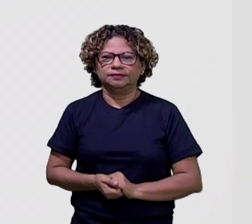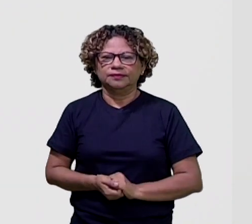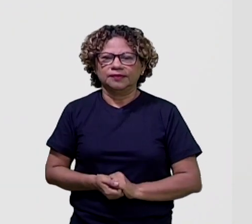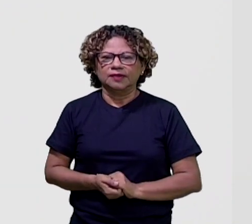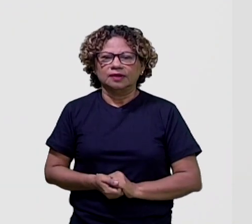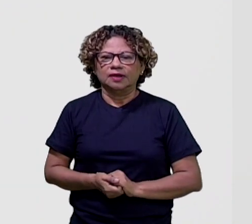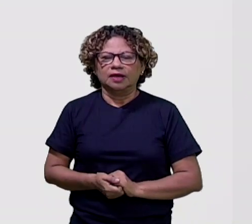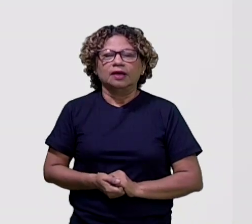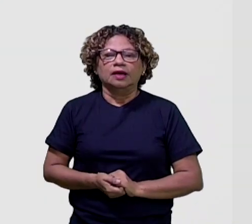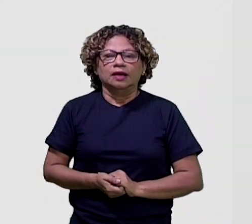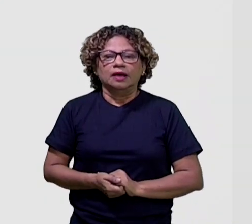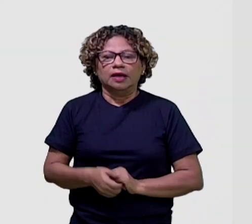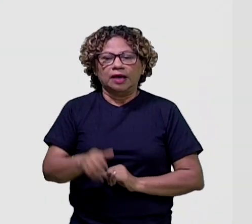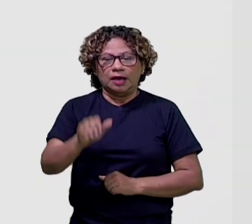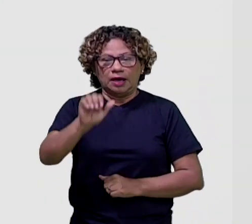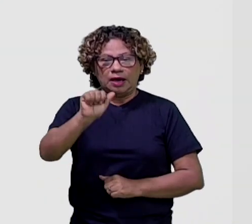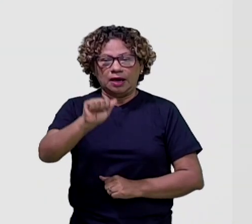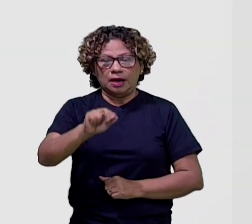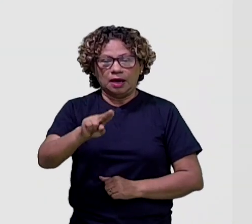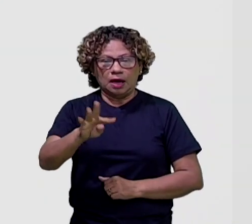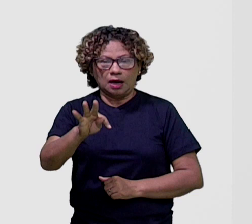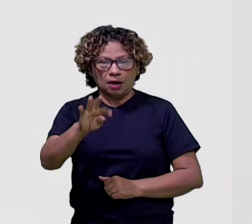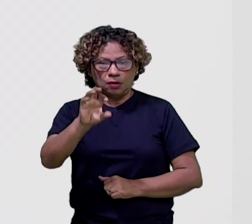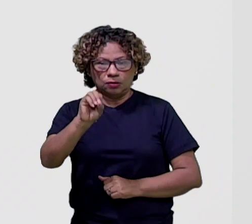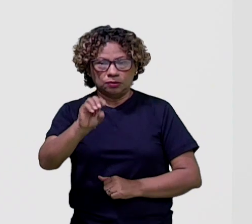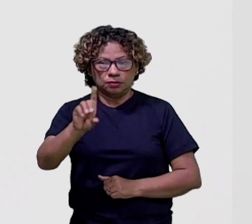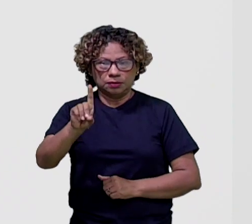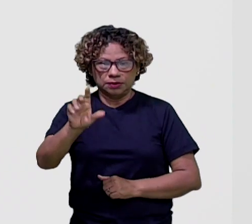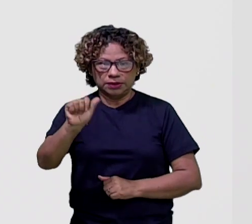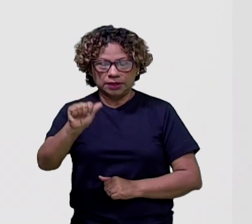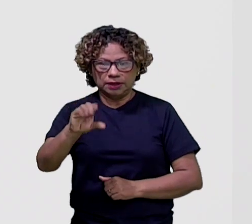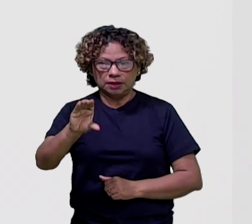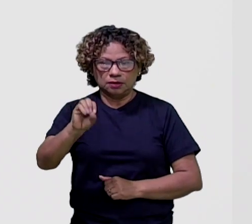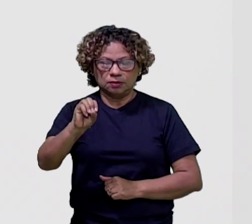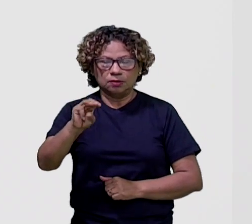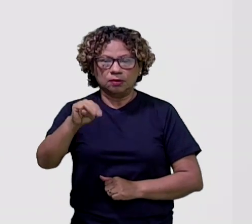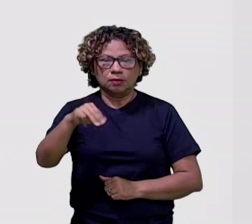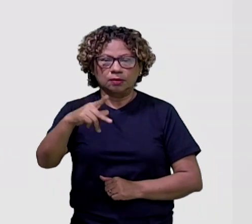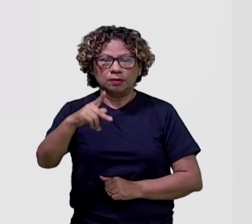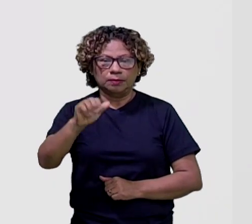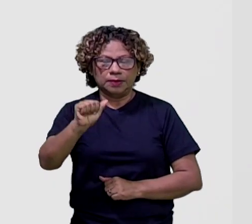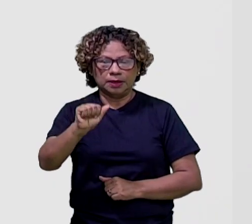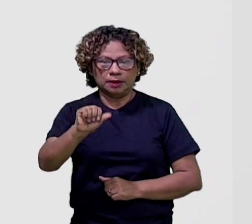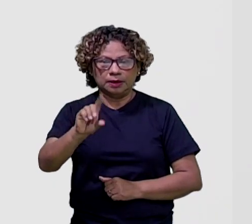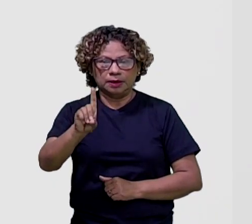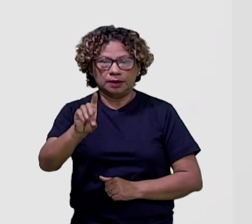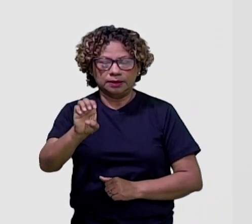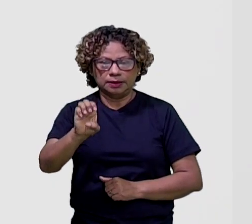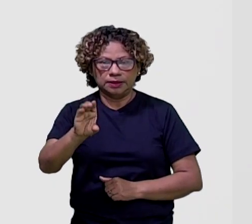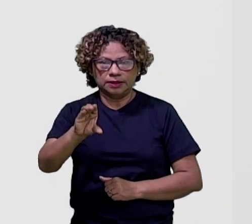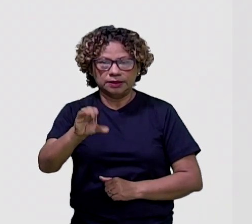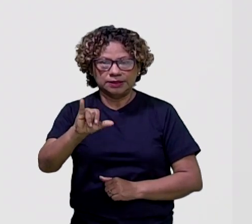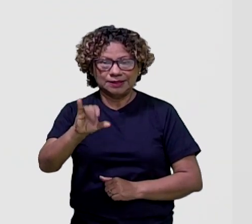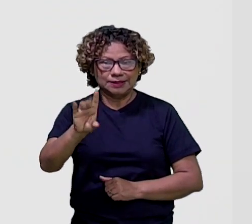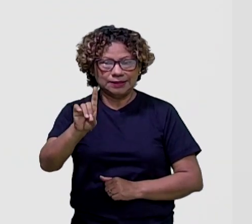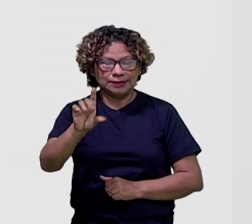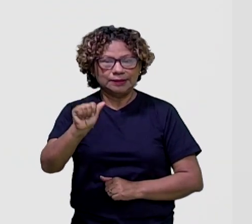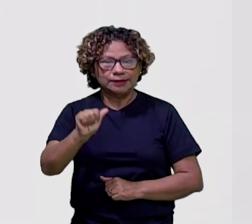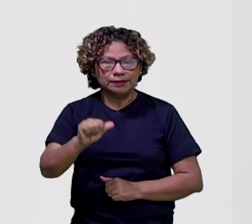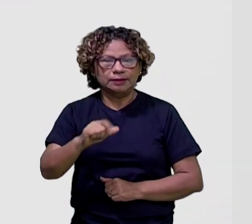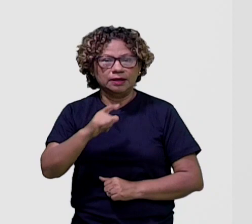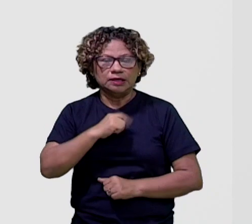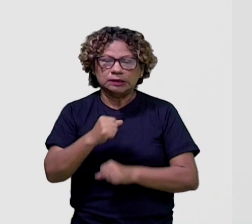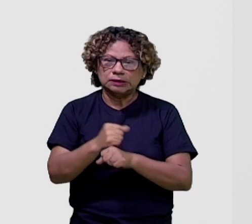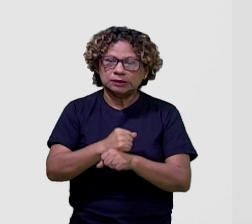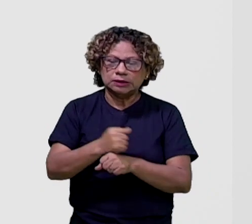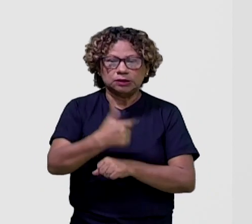da Compadecida, que é uma produção do ano de 2000, né? Então, ó, se a gente for parar para pensar, já